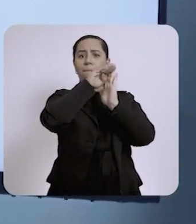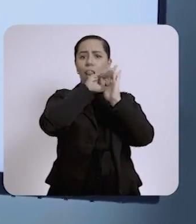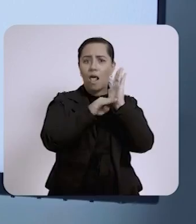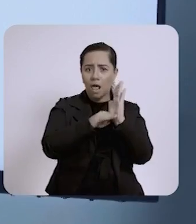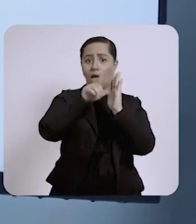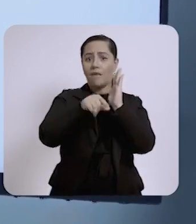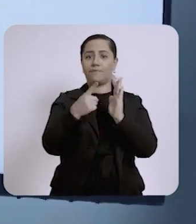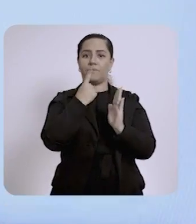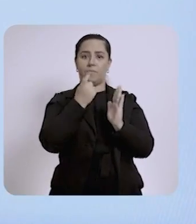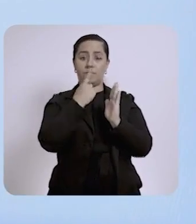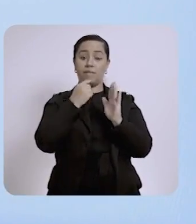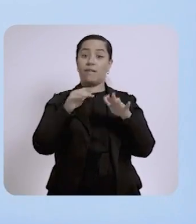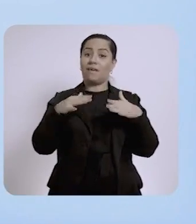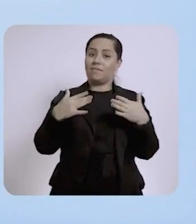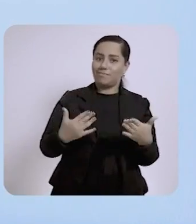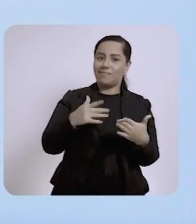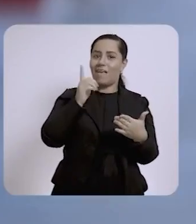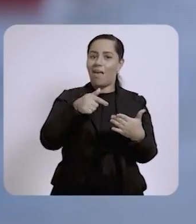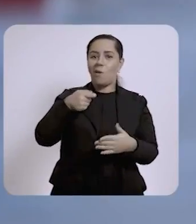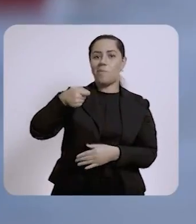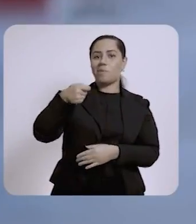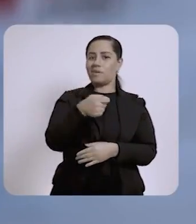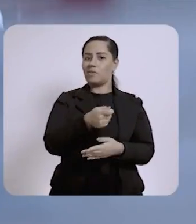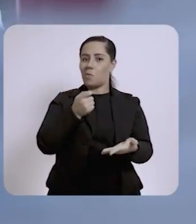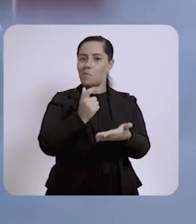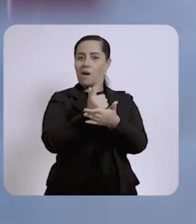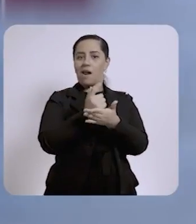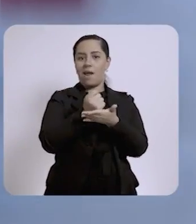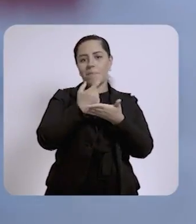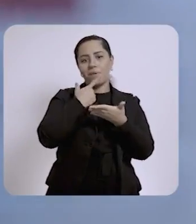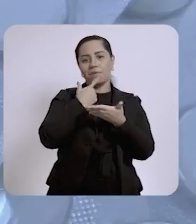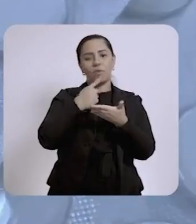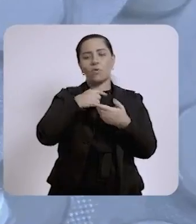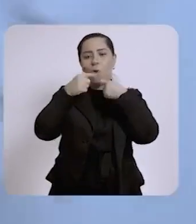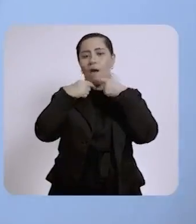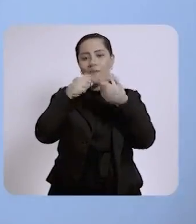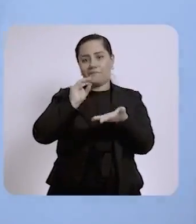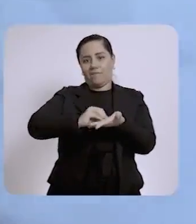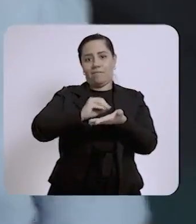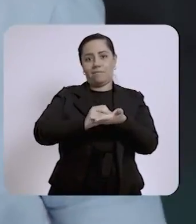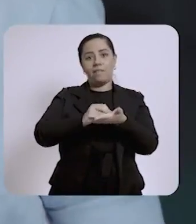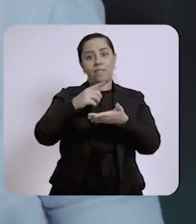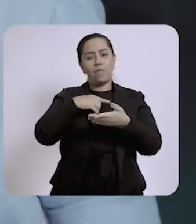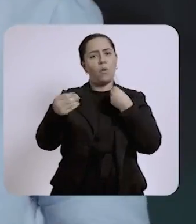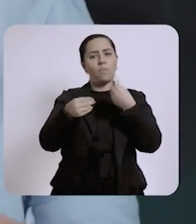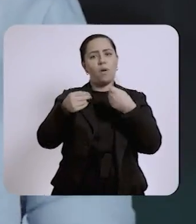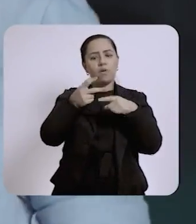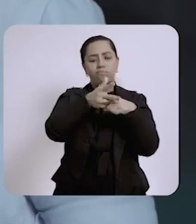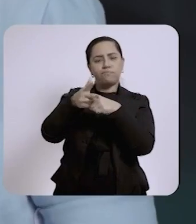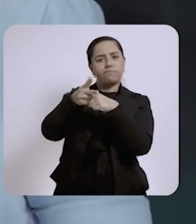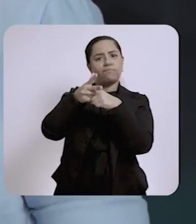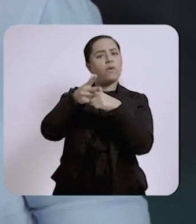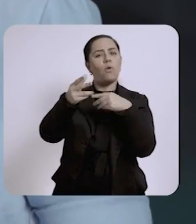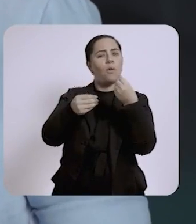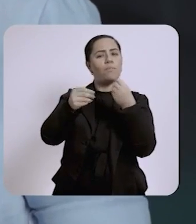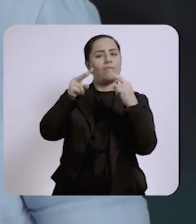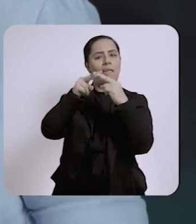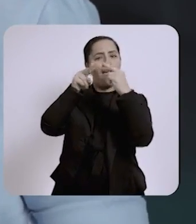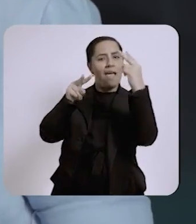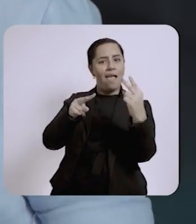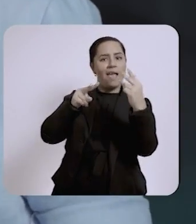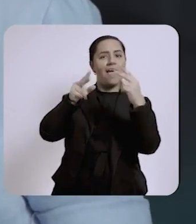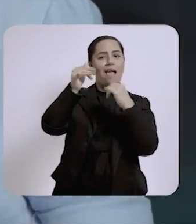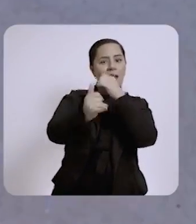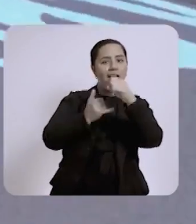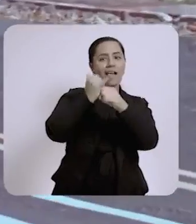abaixo da metade, é vermelha. Aí, é obrigação comprar o remédio para não deixar faltar. Com a muralha digital, bandido não